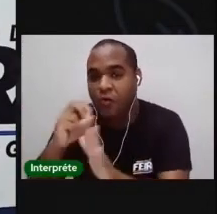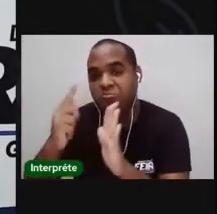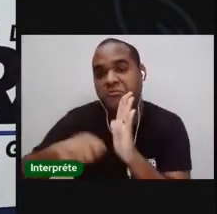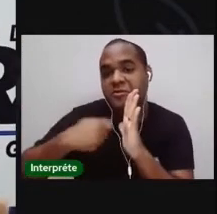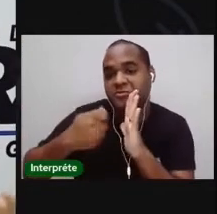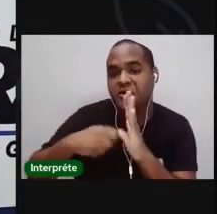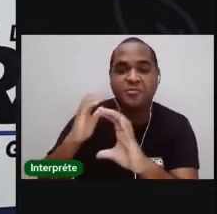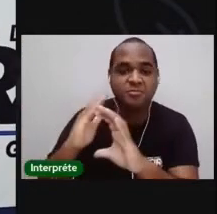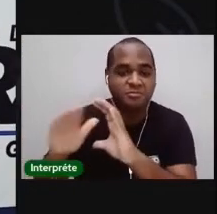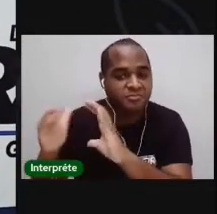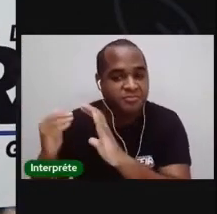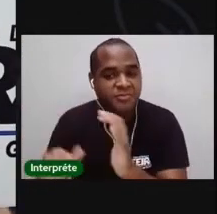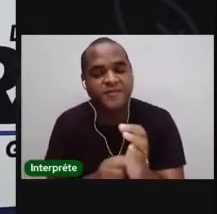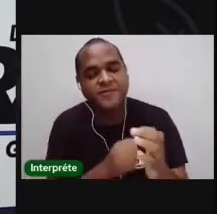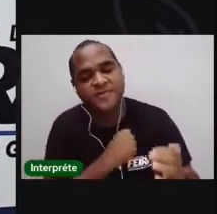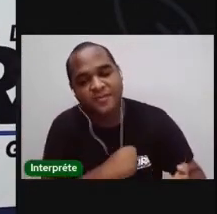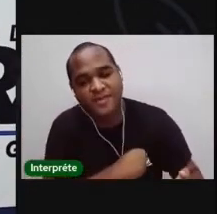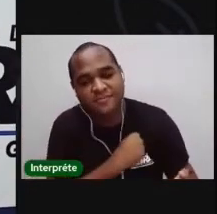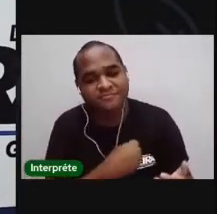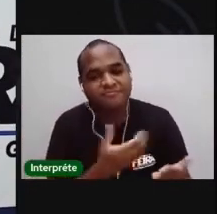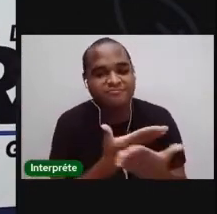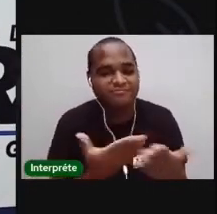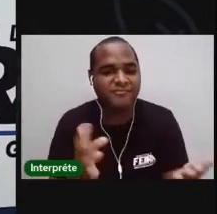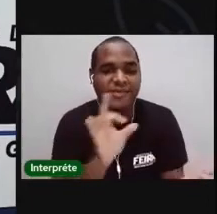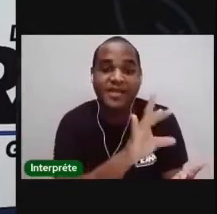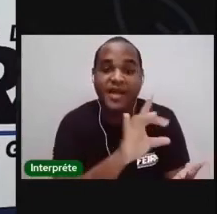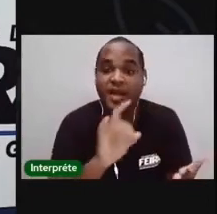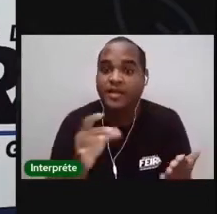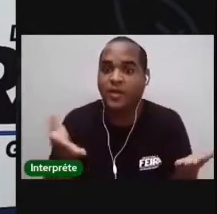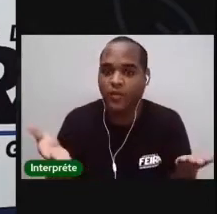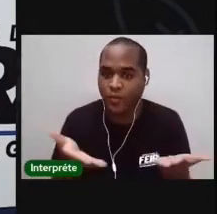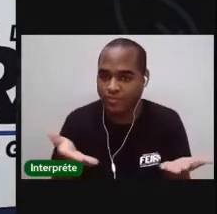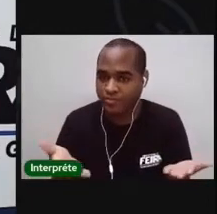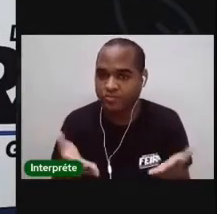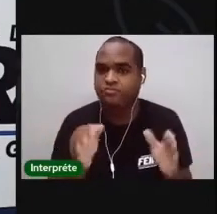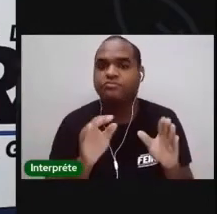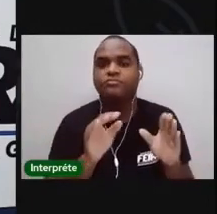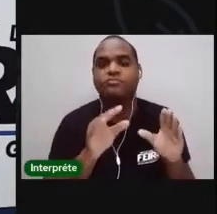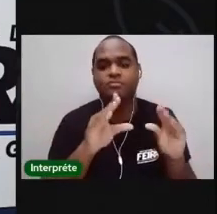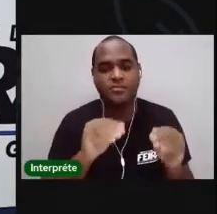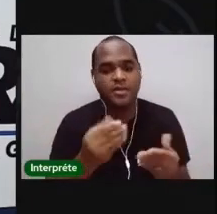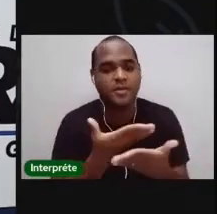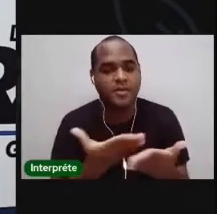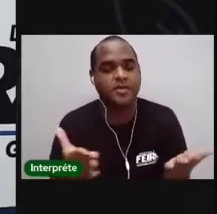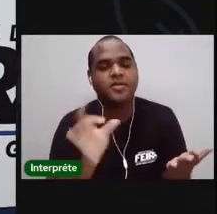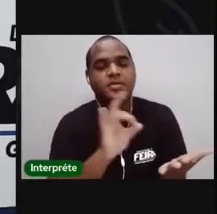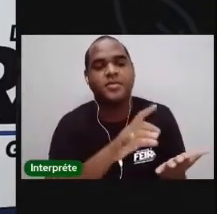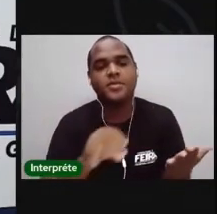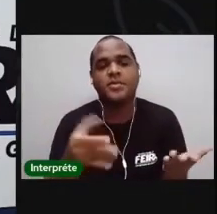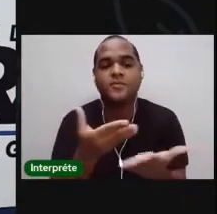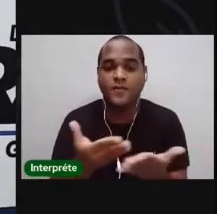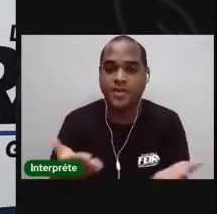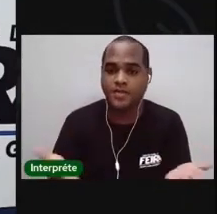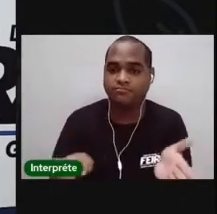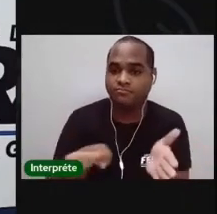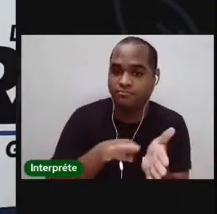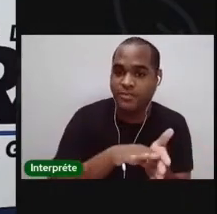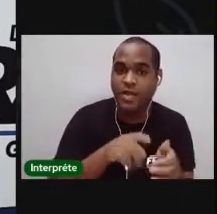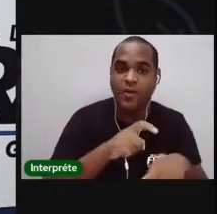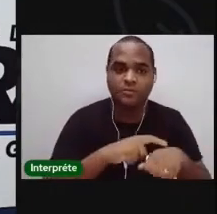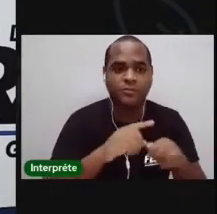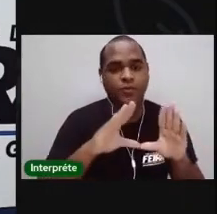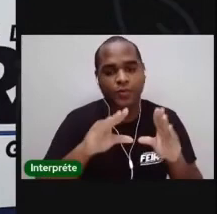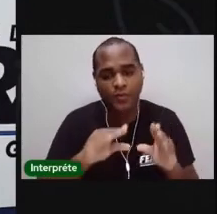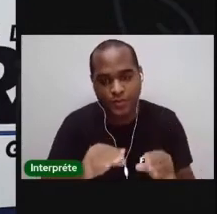vocês. Estamos pedindo, vou deixar como tarefa para a nossa aula de hoje, que vocês, quando chegar a noite,